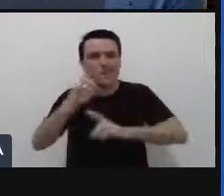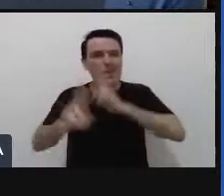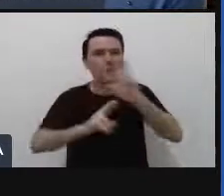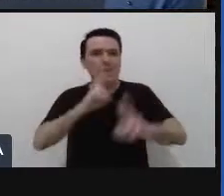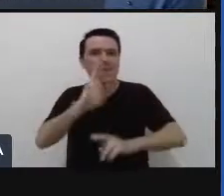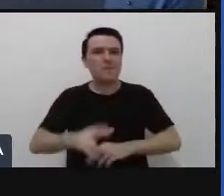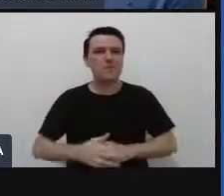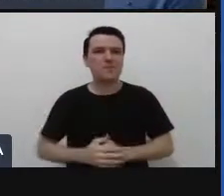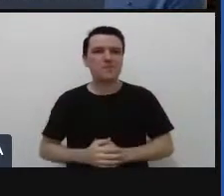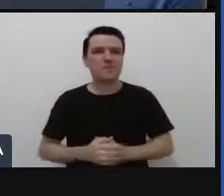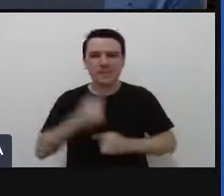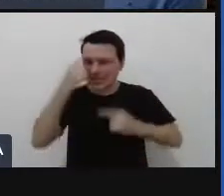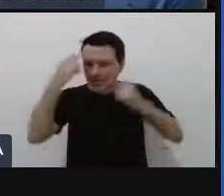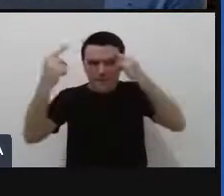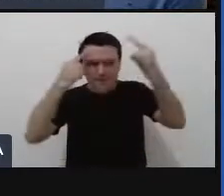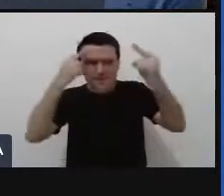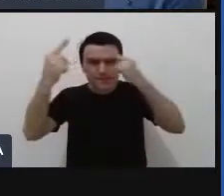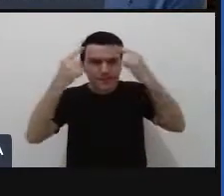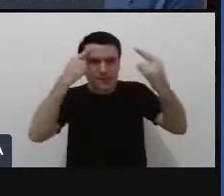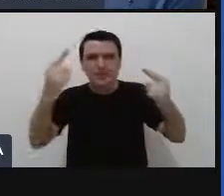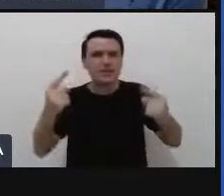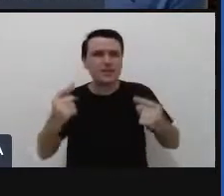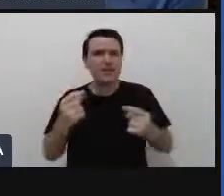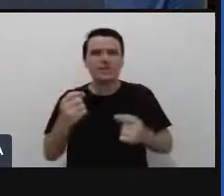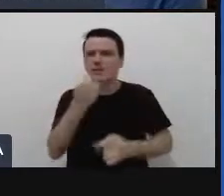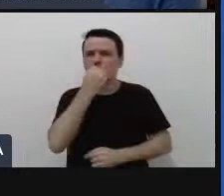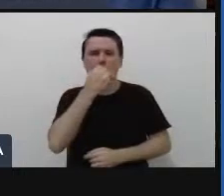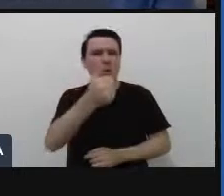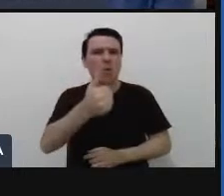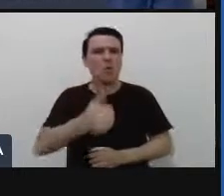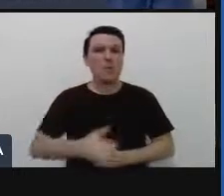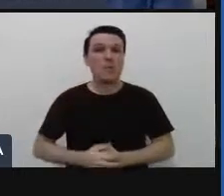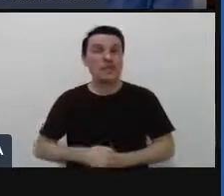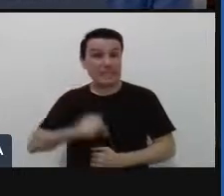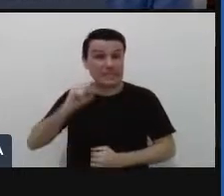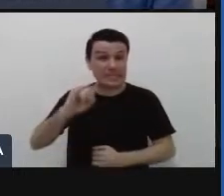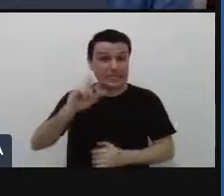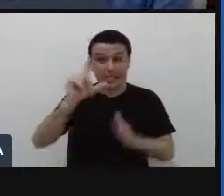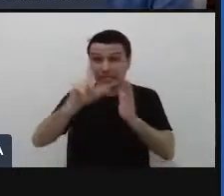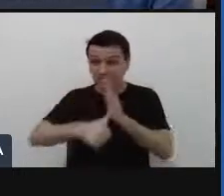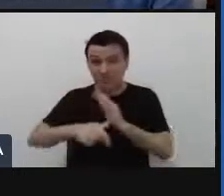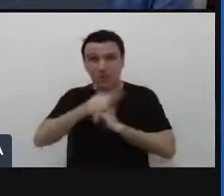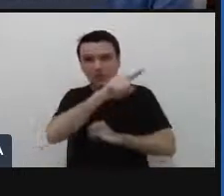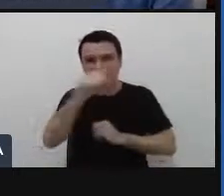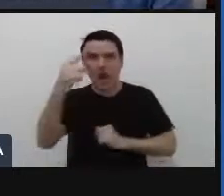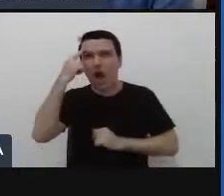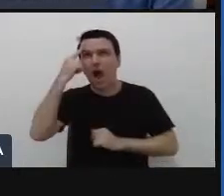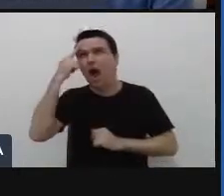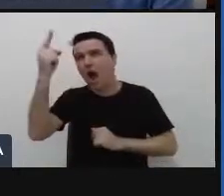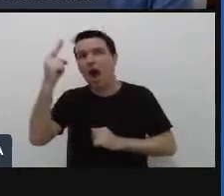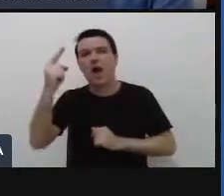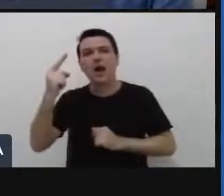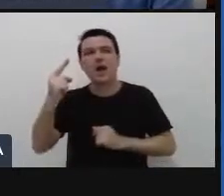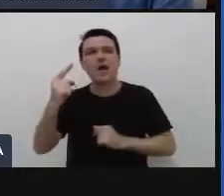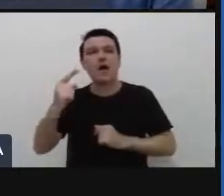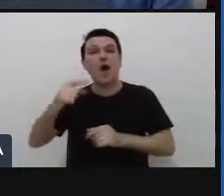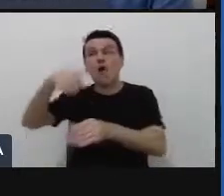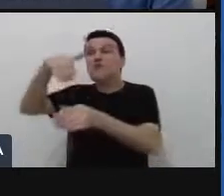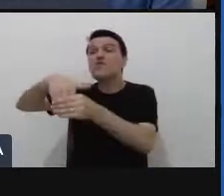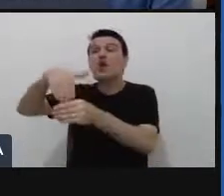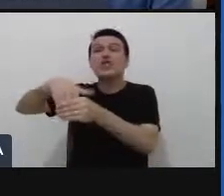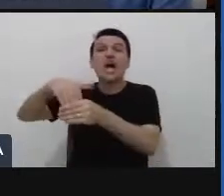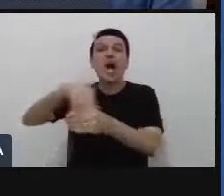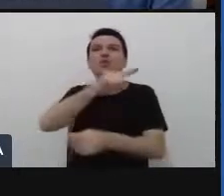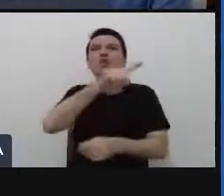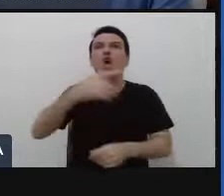mais ideias aí tá excelente se vocês puderem depois de gerar suas ideias votarem nas ideias que